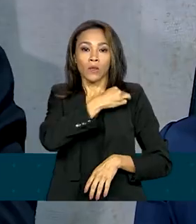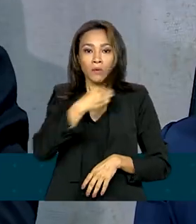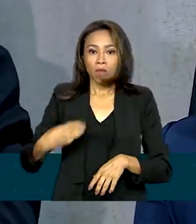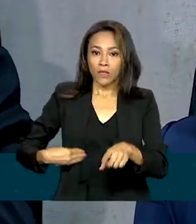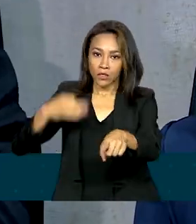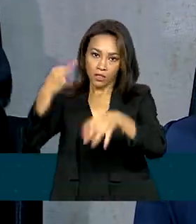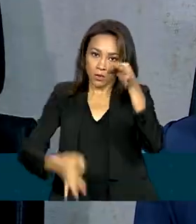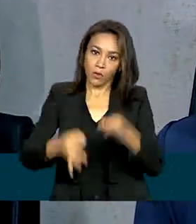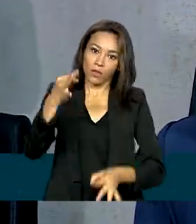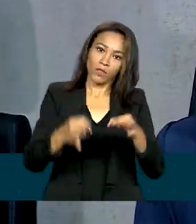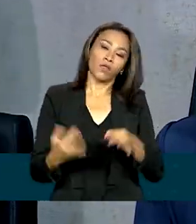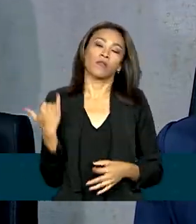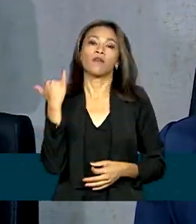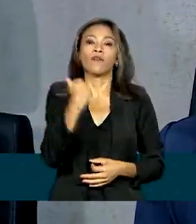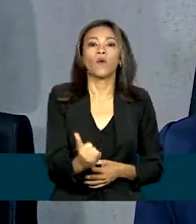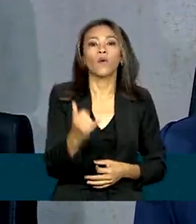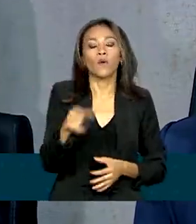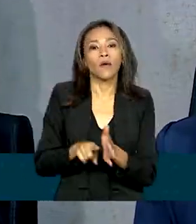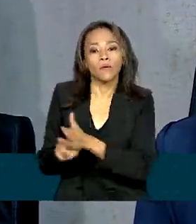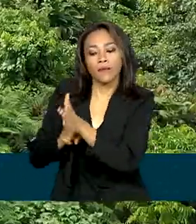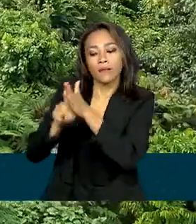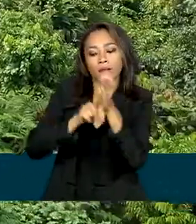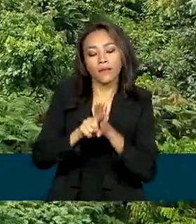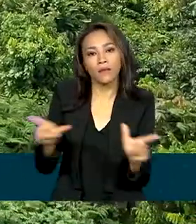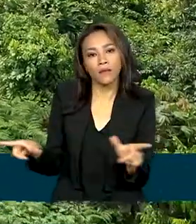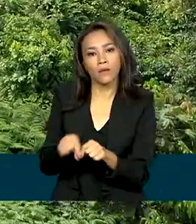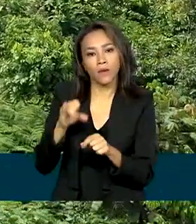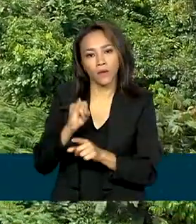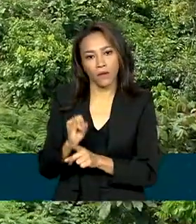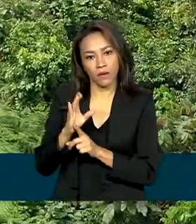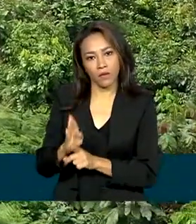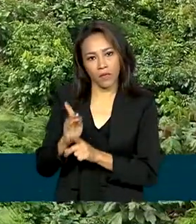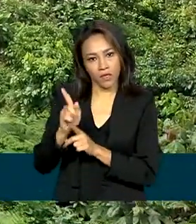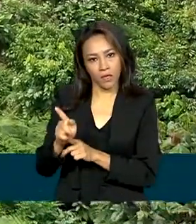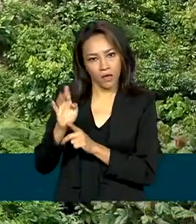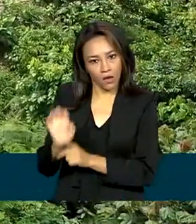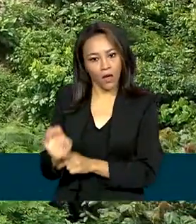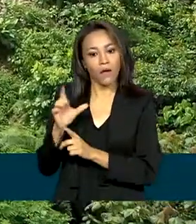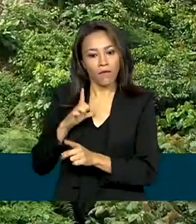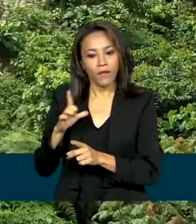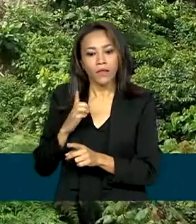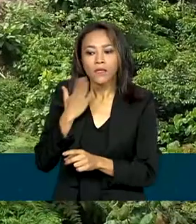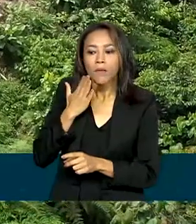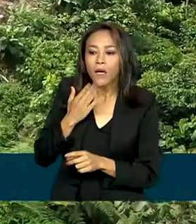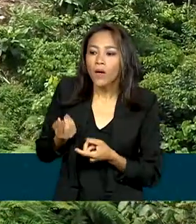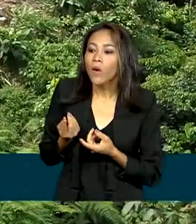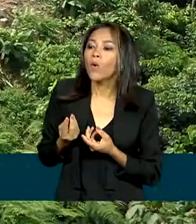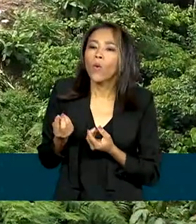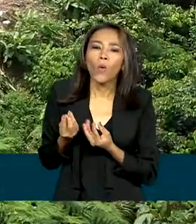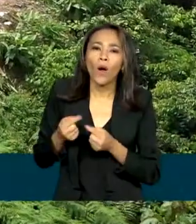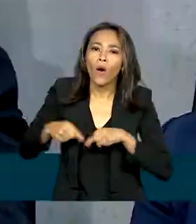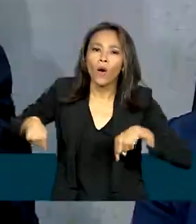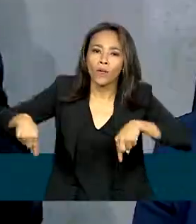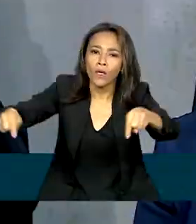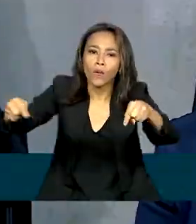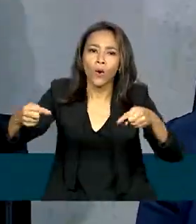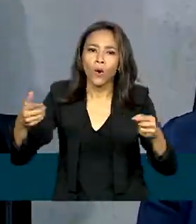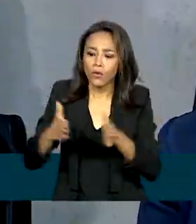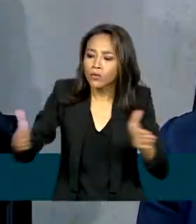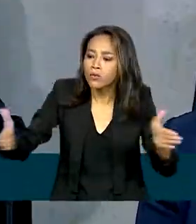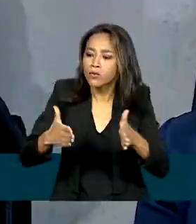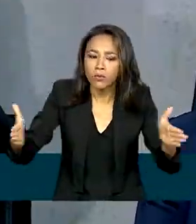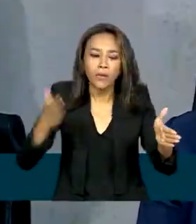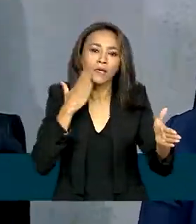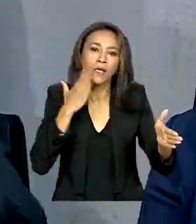o censo confirmará que o Brasil conta com a quantidade necessária de território para a organização dos povos indígenas. Um lugar